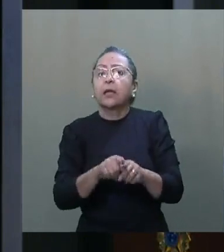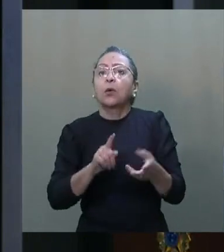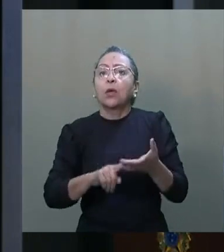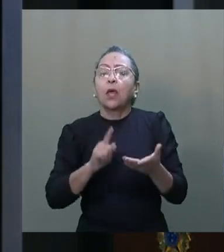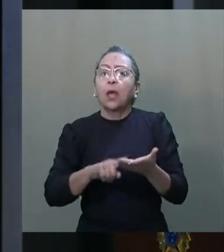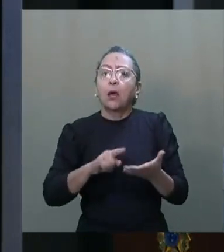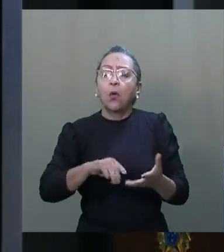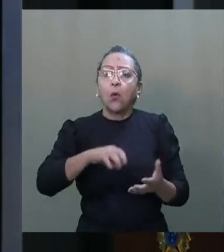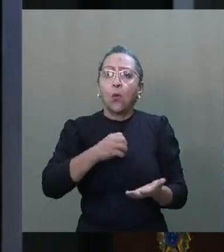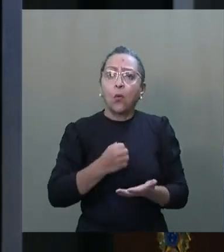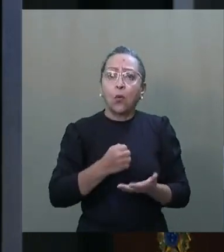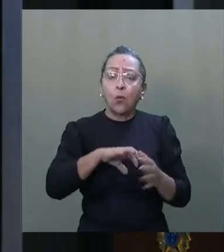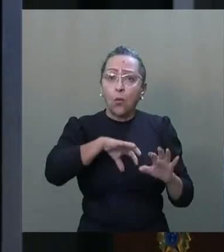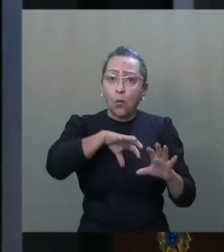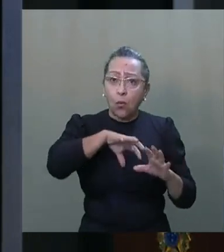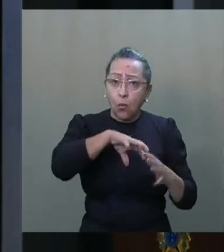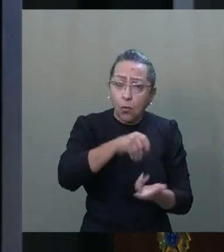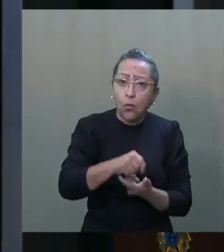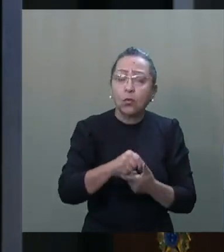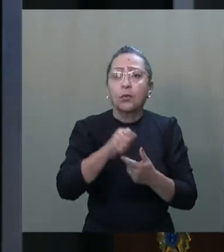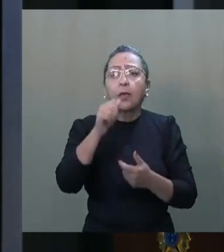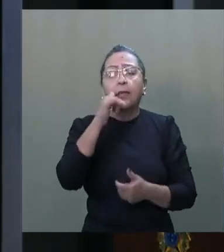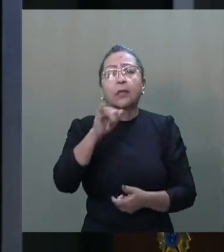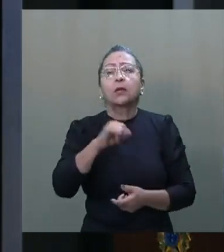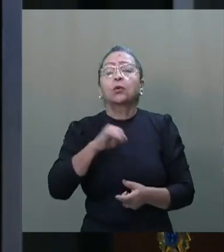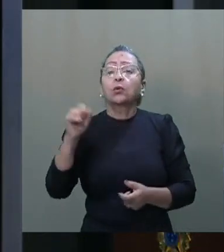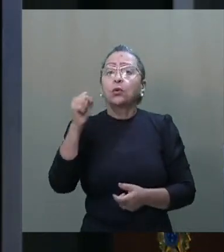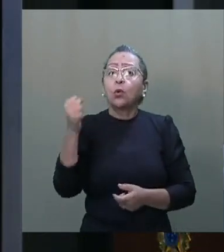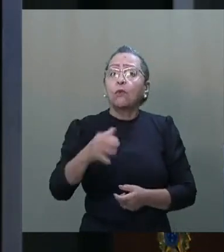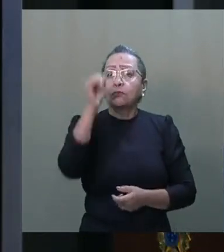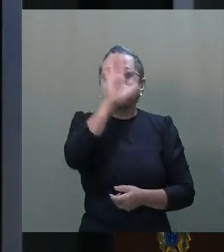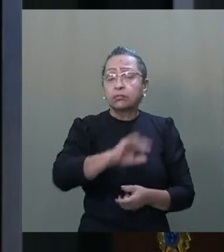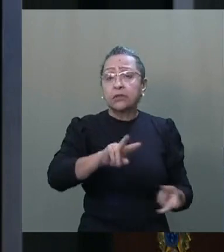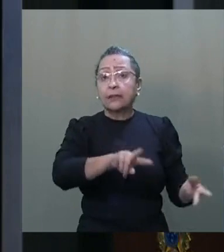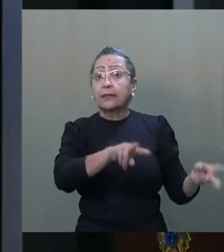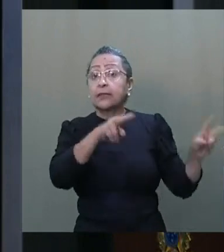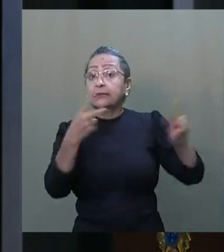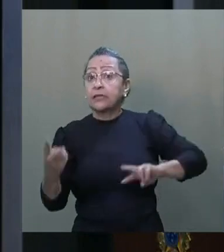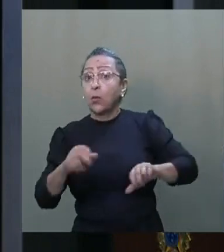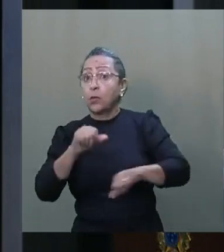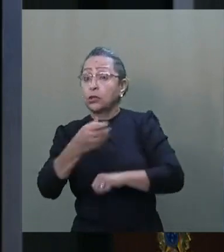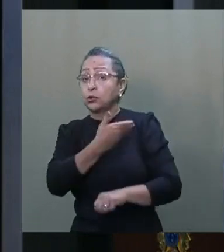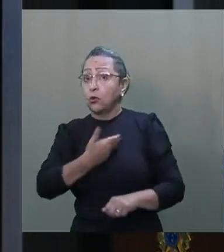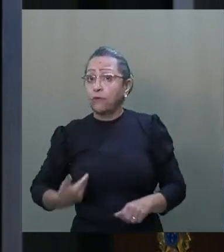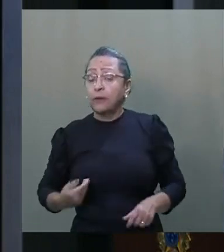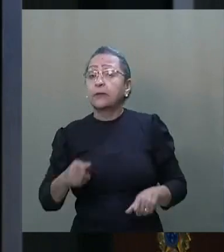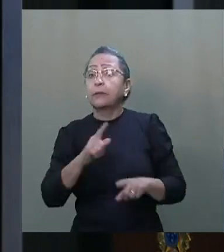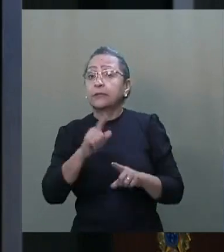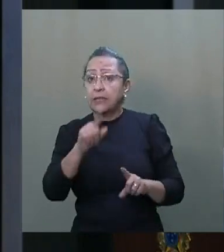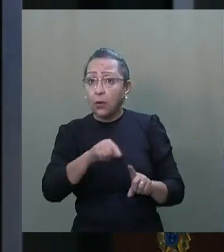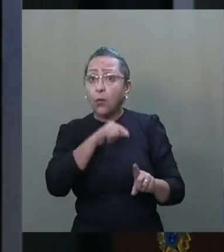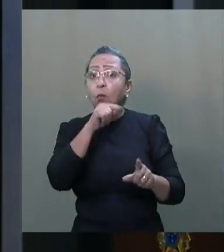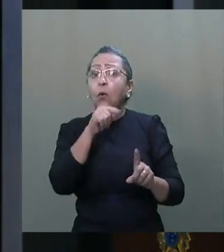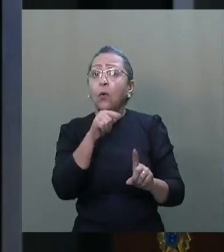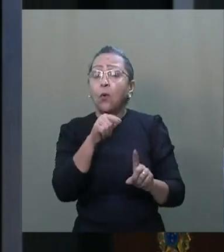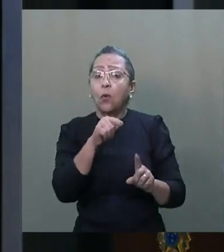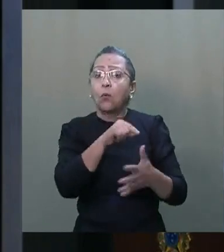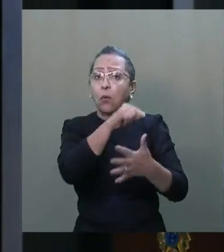mundial de energia e o novo cenário de transição energética serão objeto de